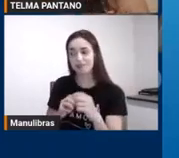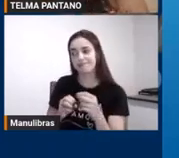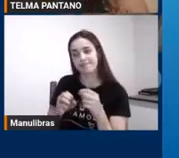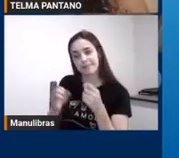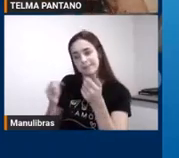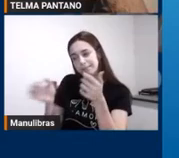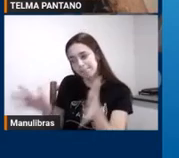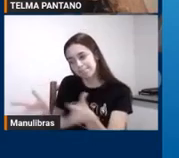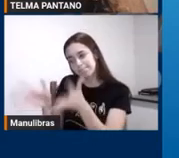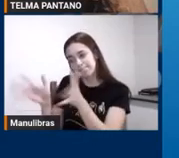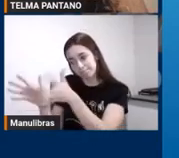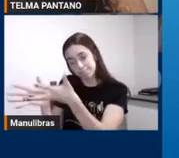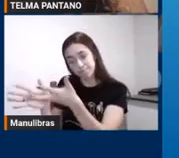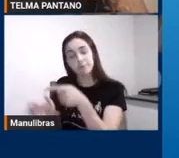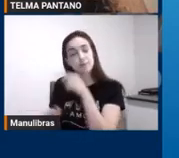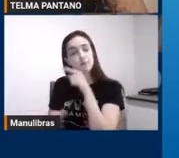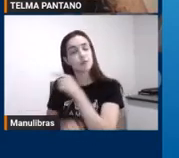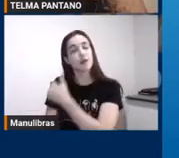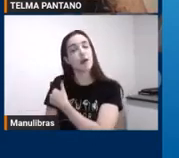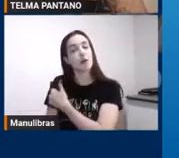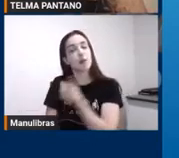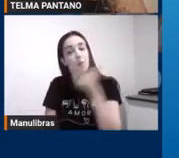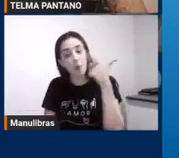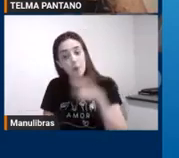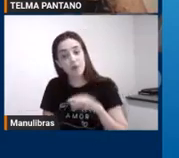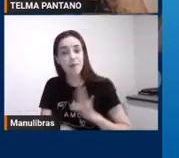real do conteúdo de sala de aula?